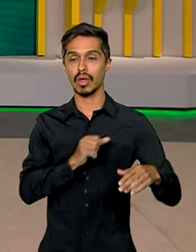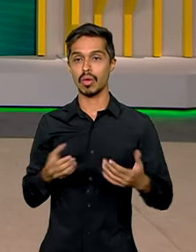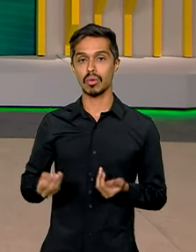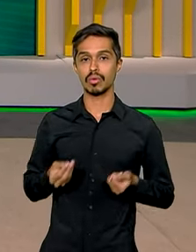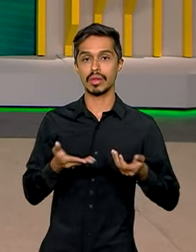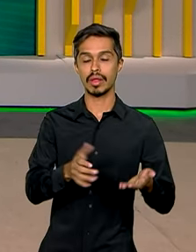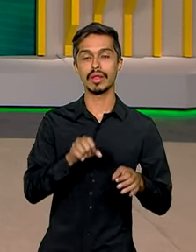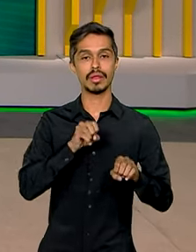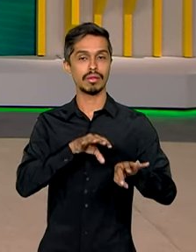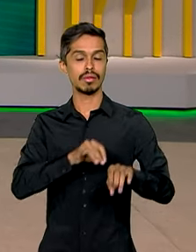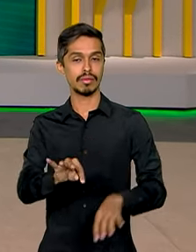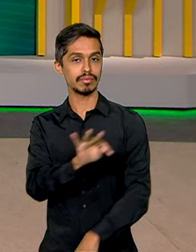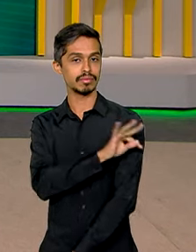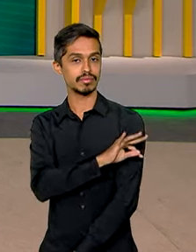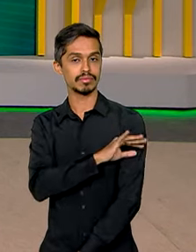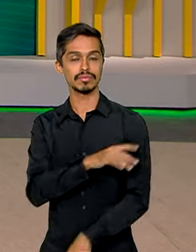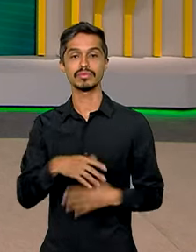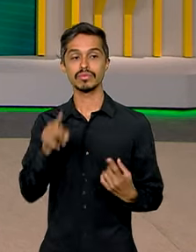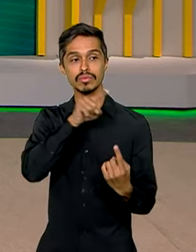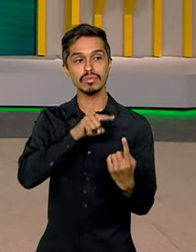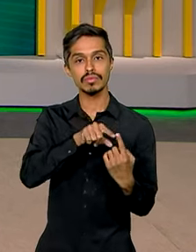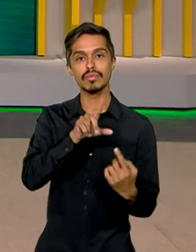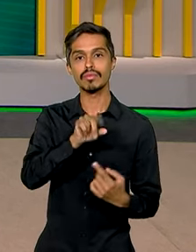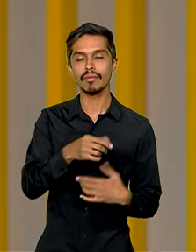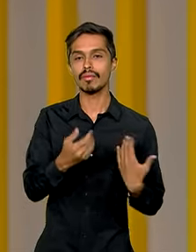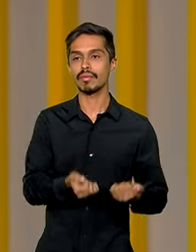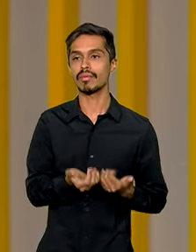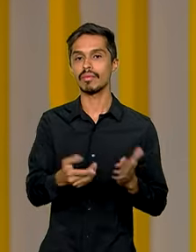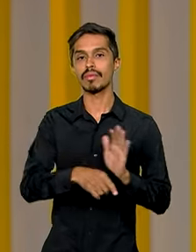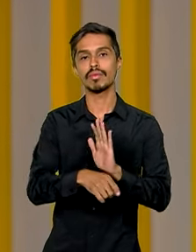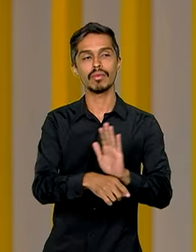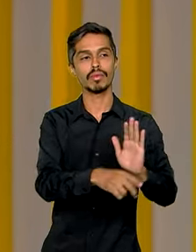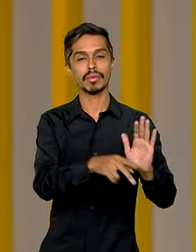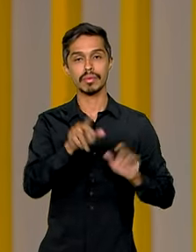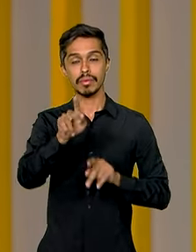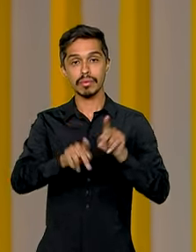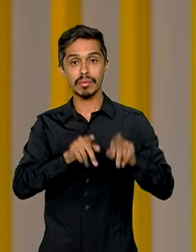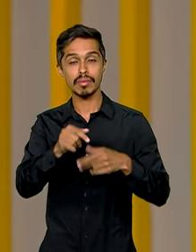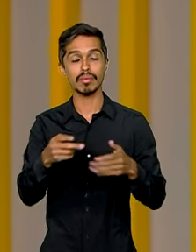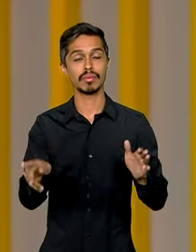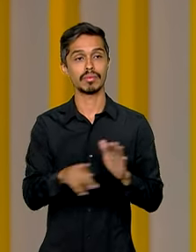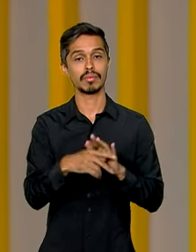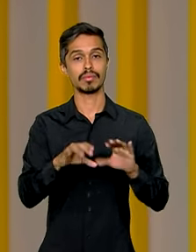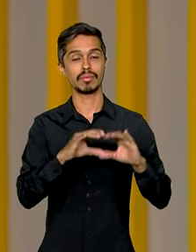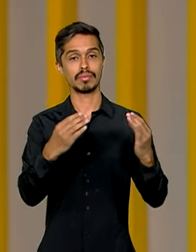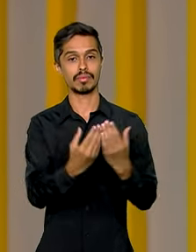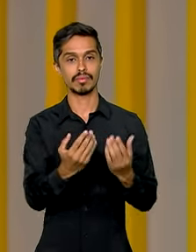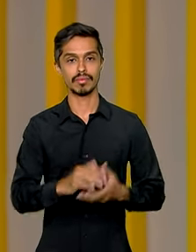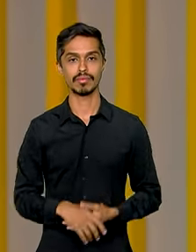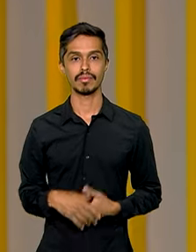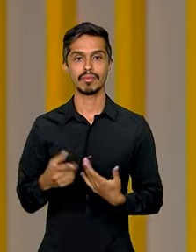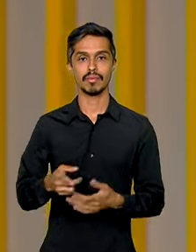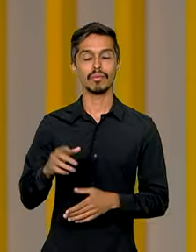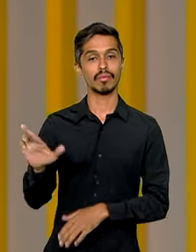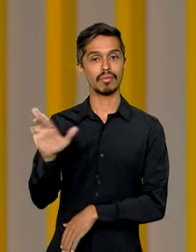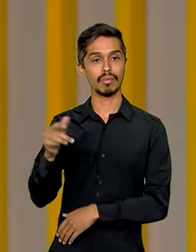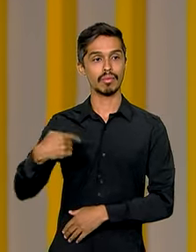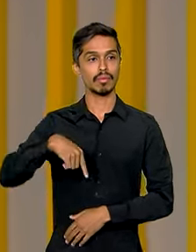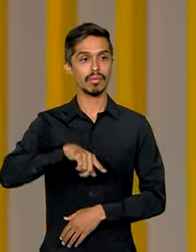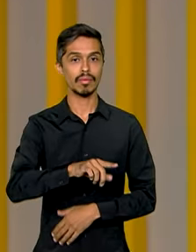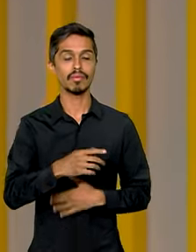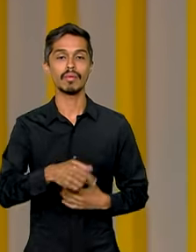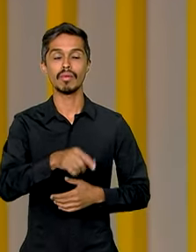O objetivo é beneficiar os jovens da comunidade. O presidente Lula participou do lançamento da Pedra Fundamental da